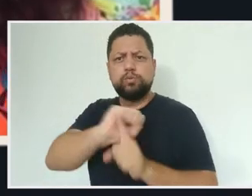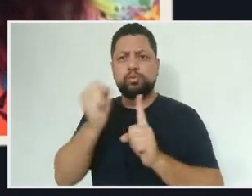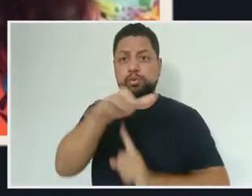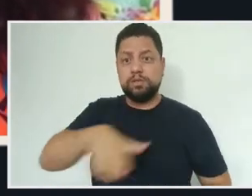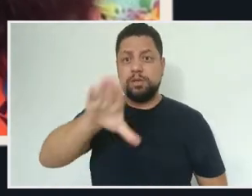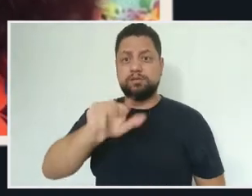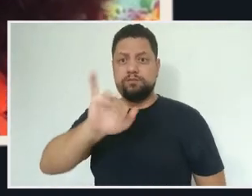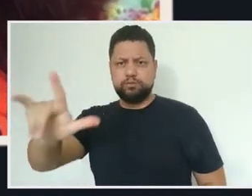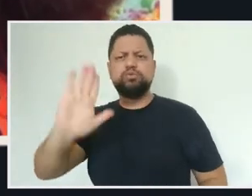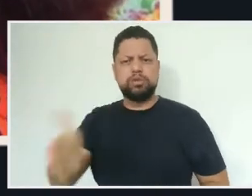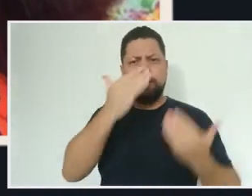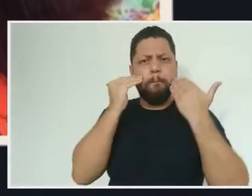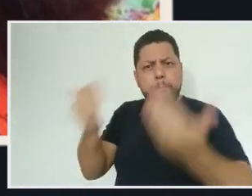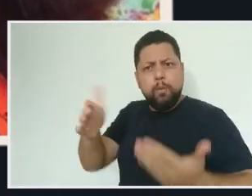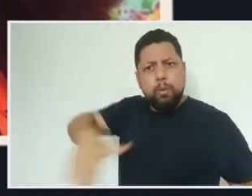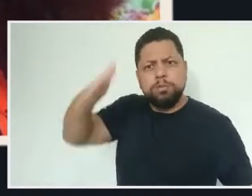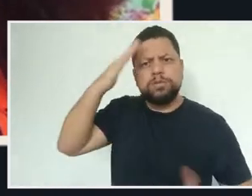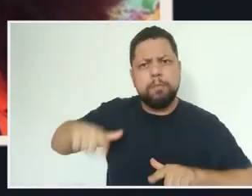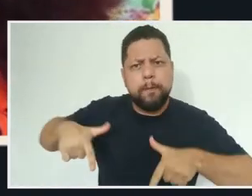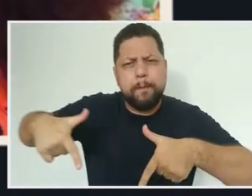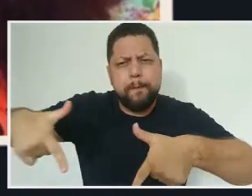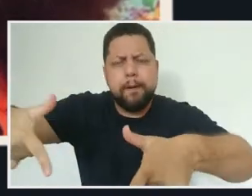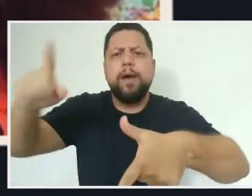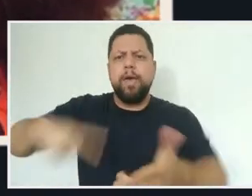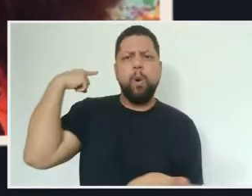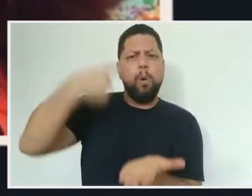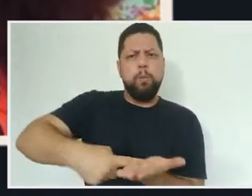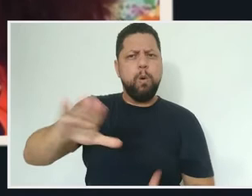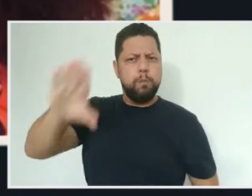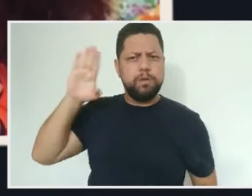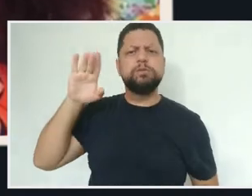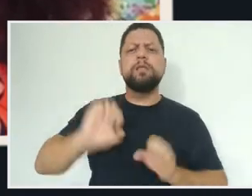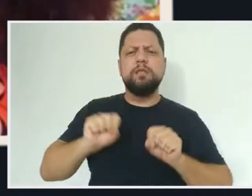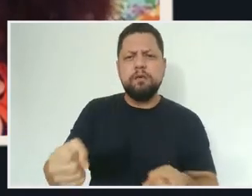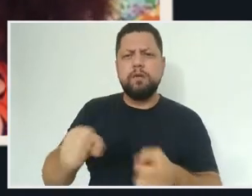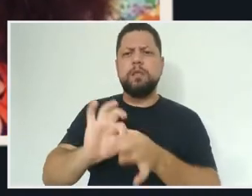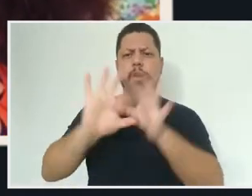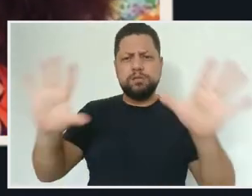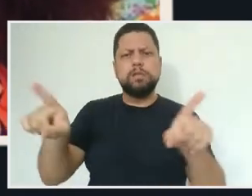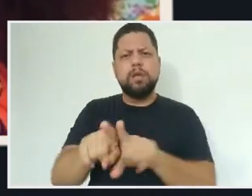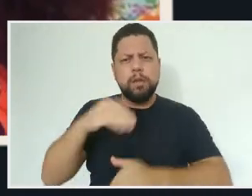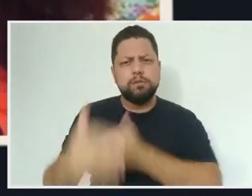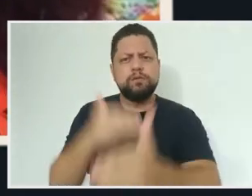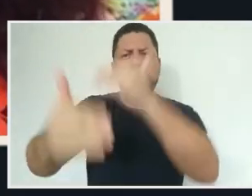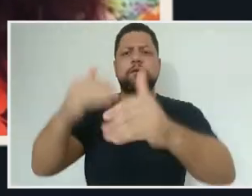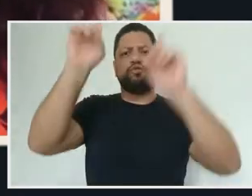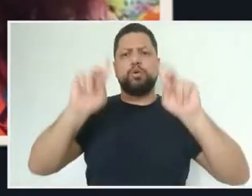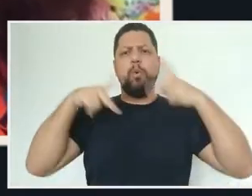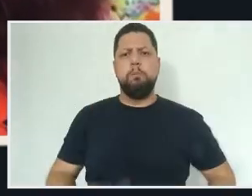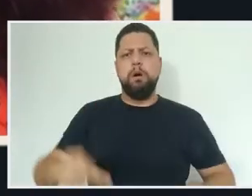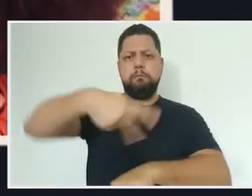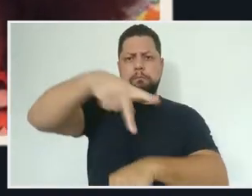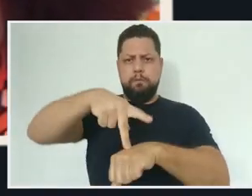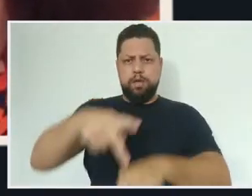organizações e redes da sociedade civil reconhecidas publicamente por nossa atuação comprometida com a defesa da